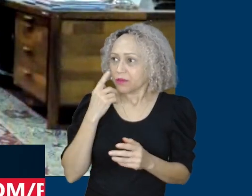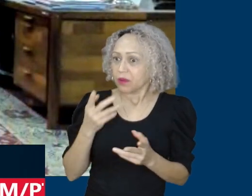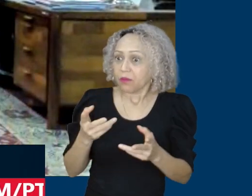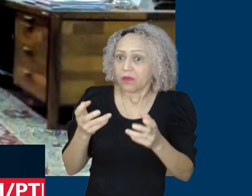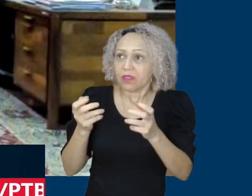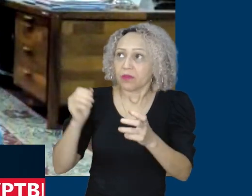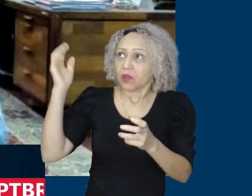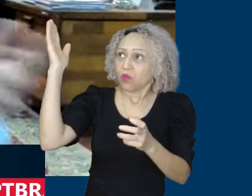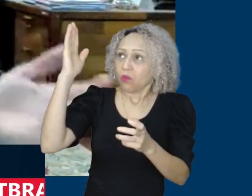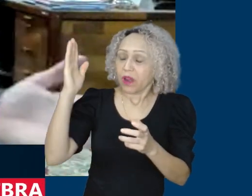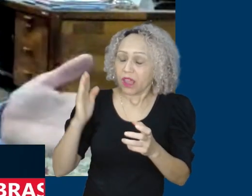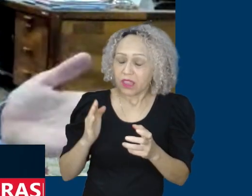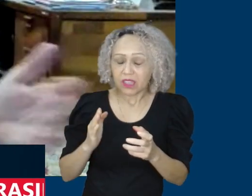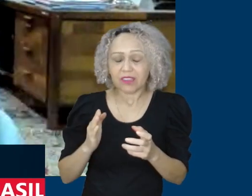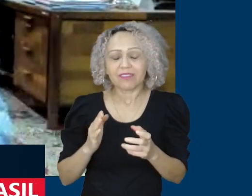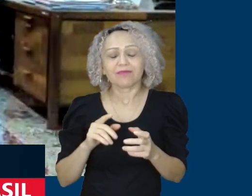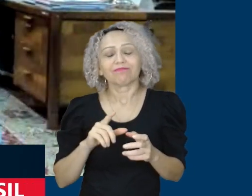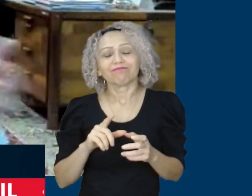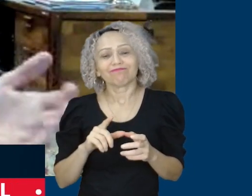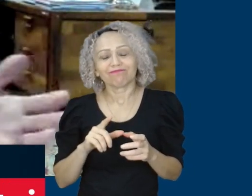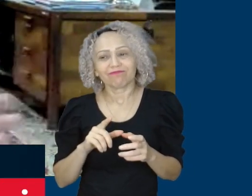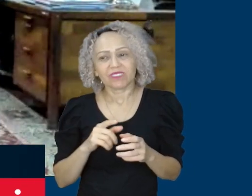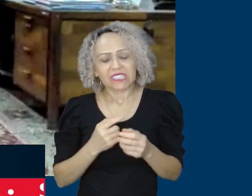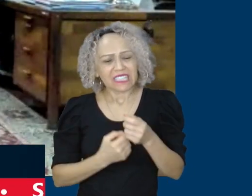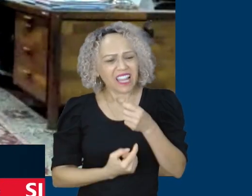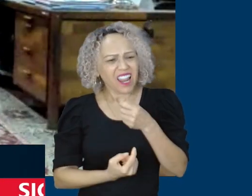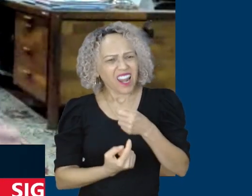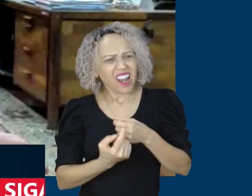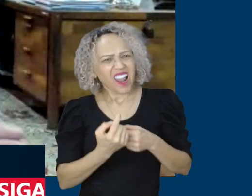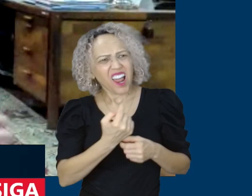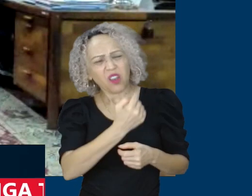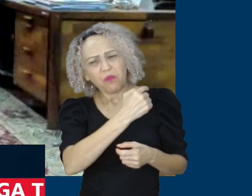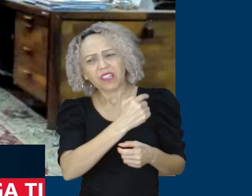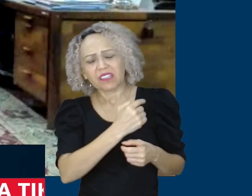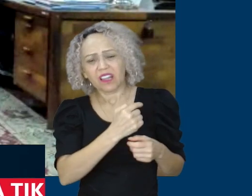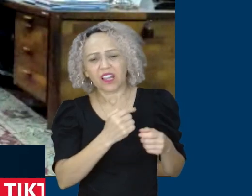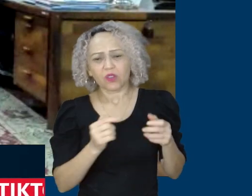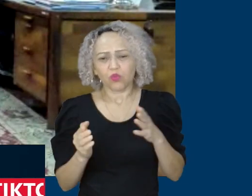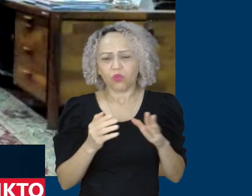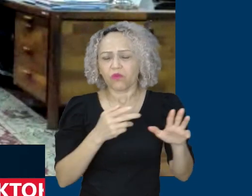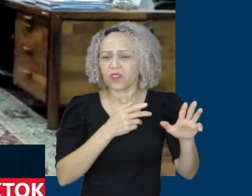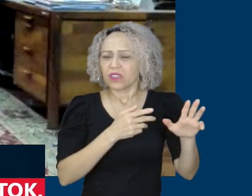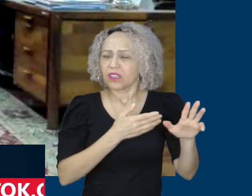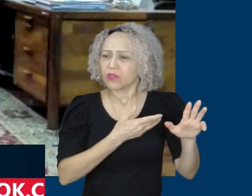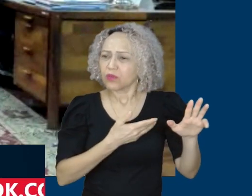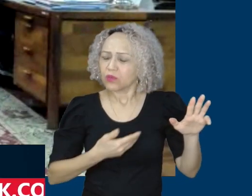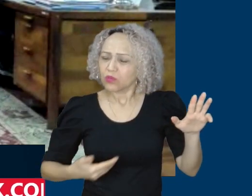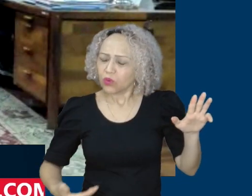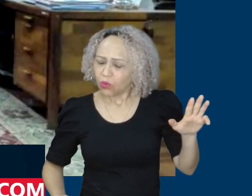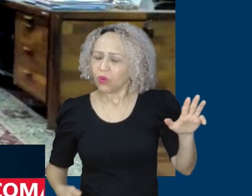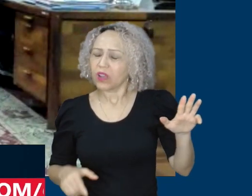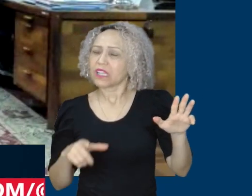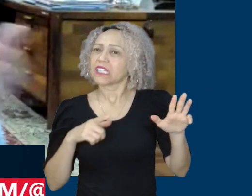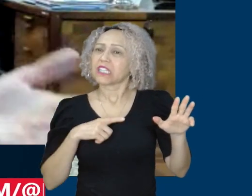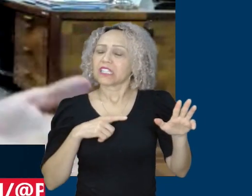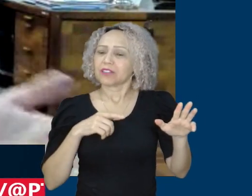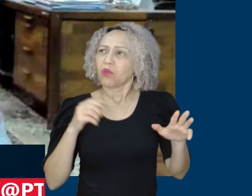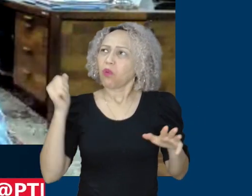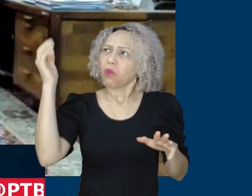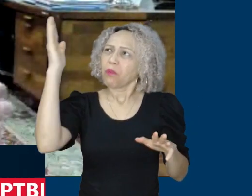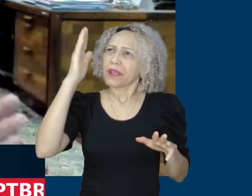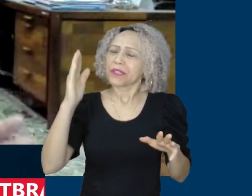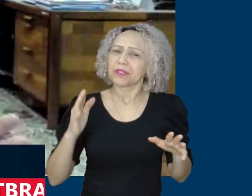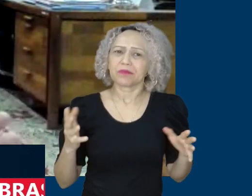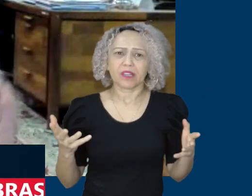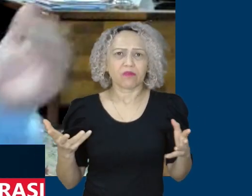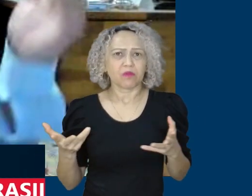empregos plenos no país, quase plenos, e é esse rumo que nós queremos traçar de novo. Se nós tivermos já em